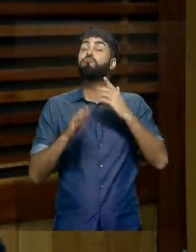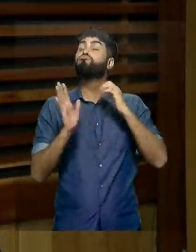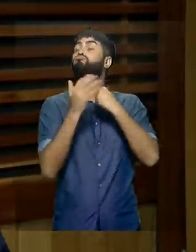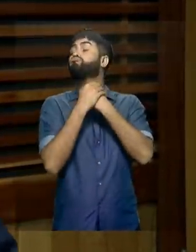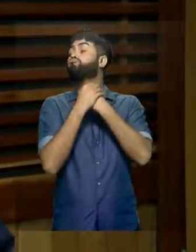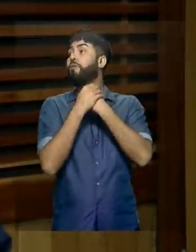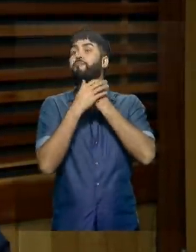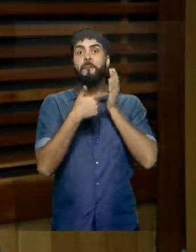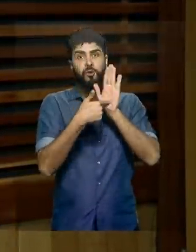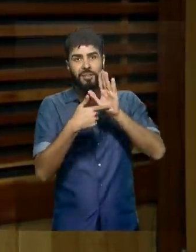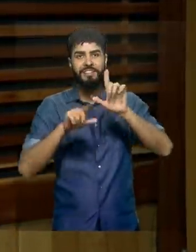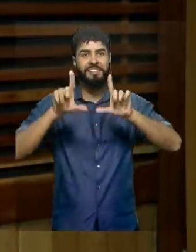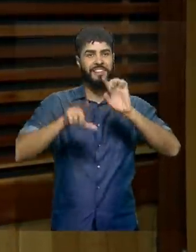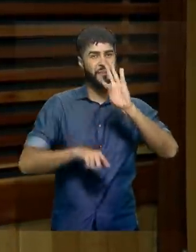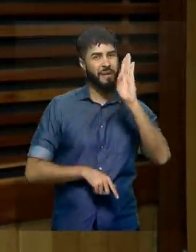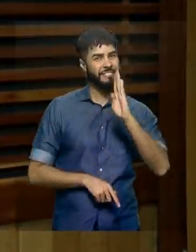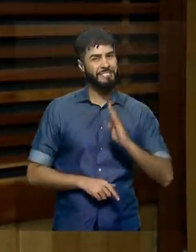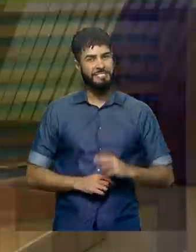aqui na TV Brasil.